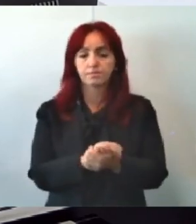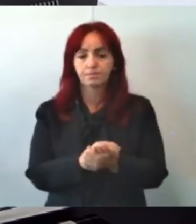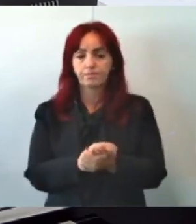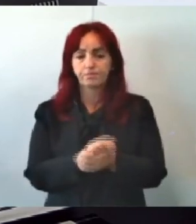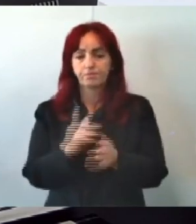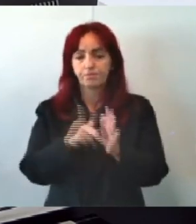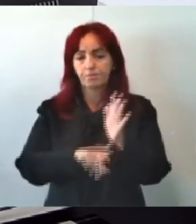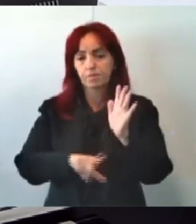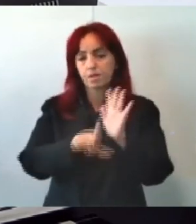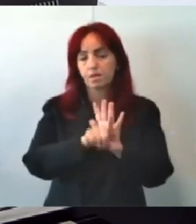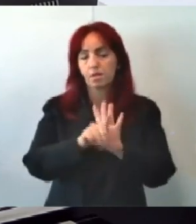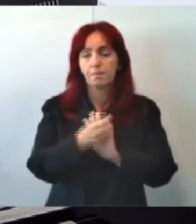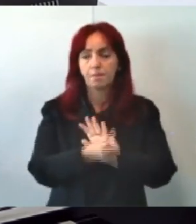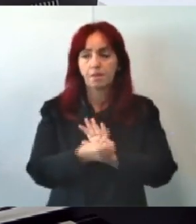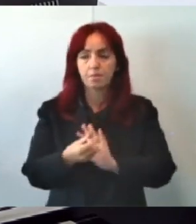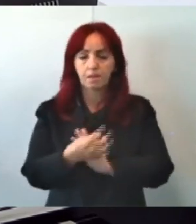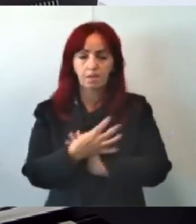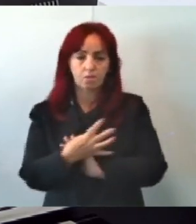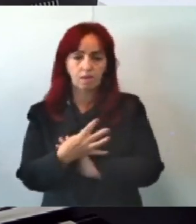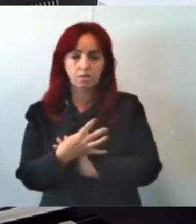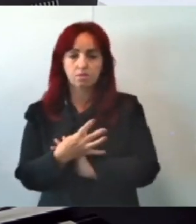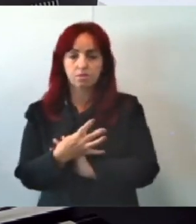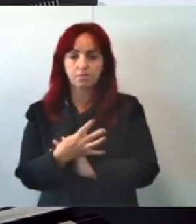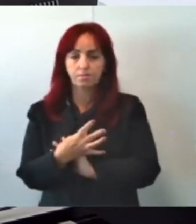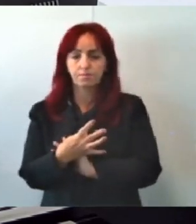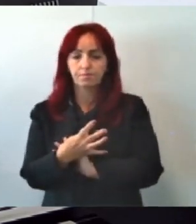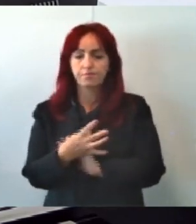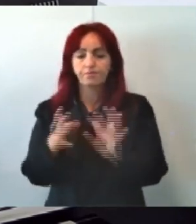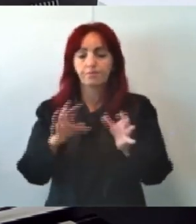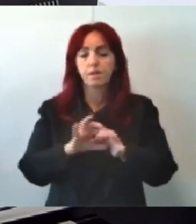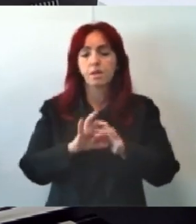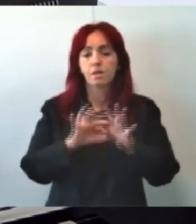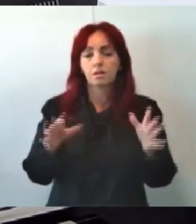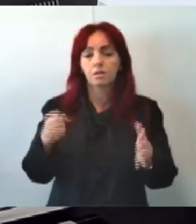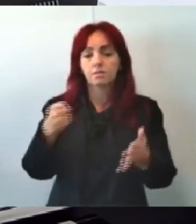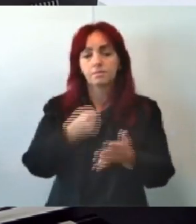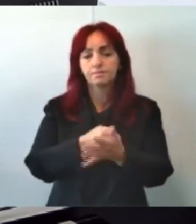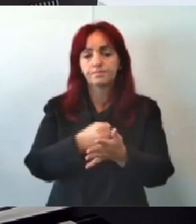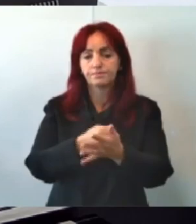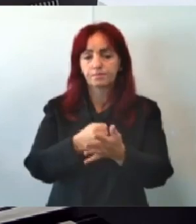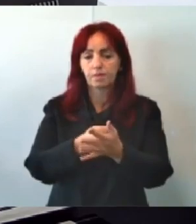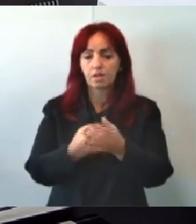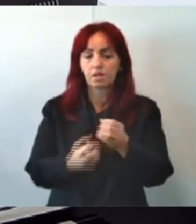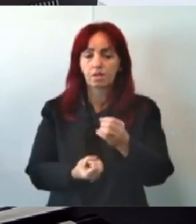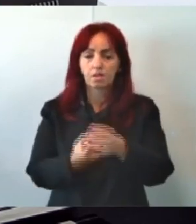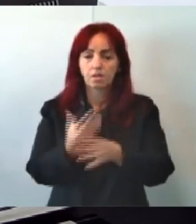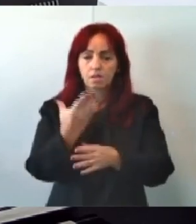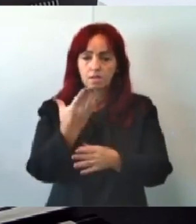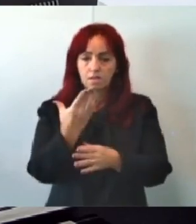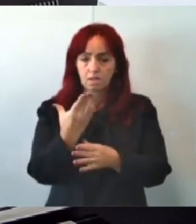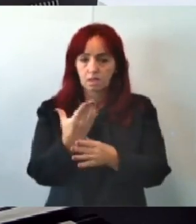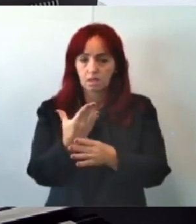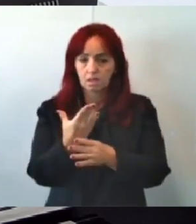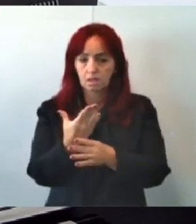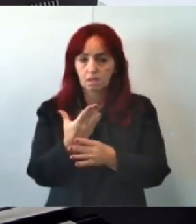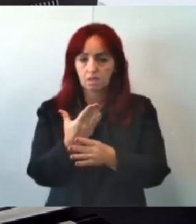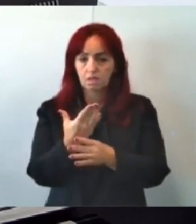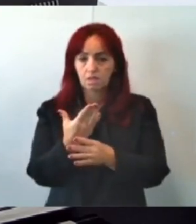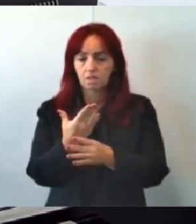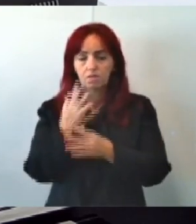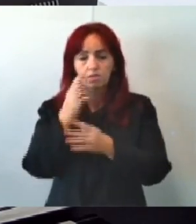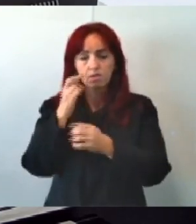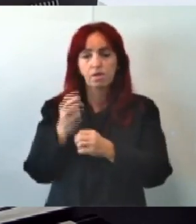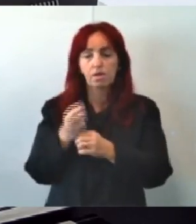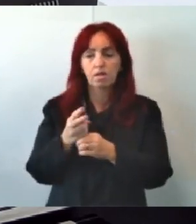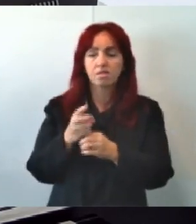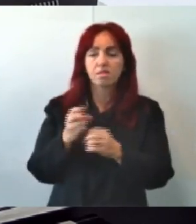664 2023 Segundo turno Dispõe Sobre a Autoridade De instalação De detectores De monóxido De carbono